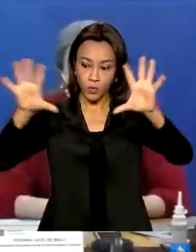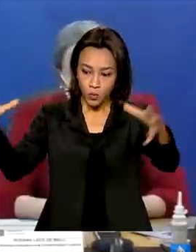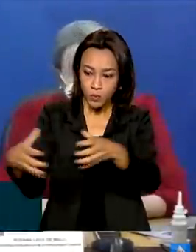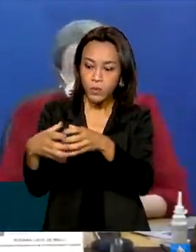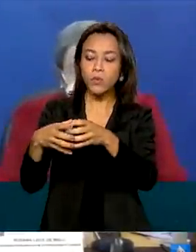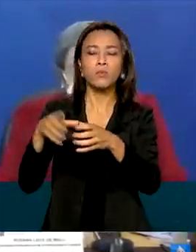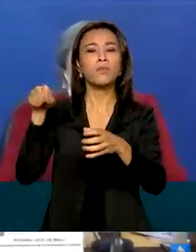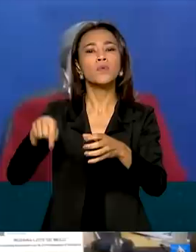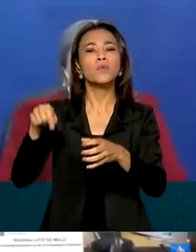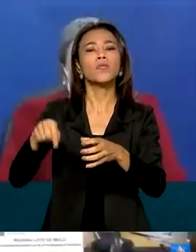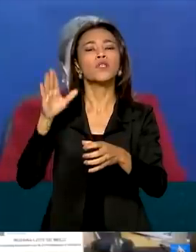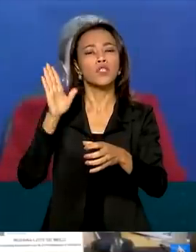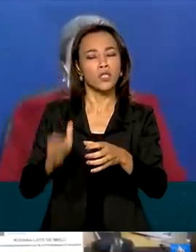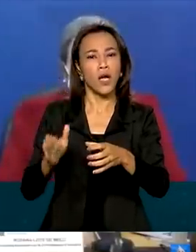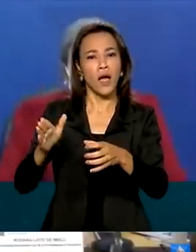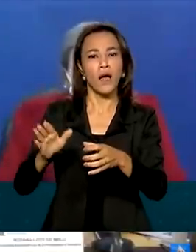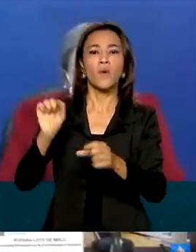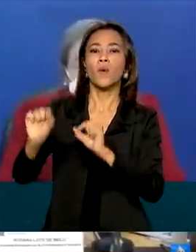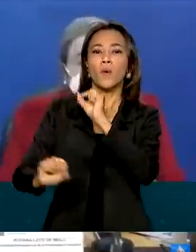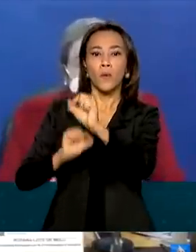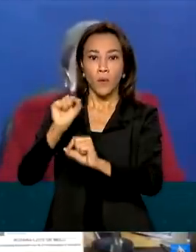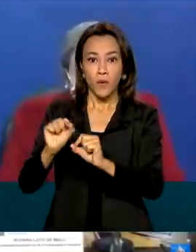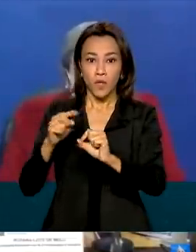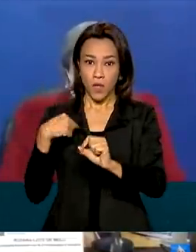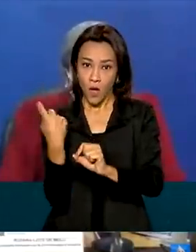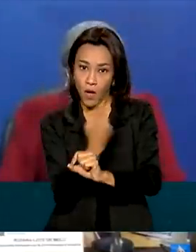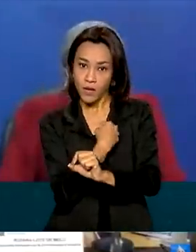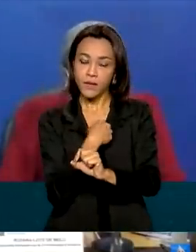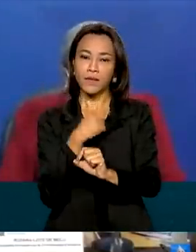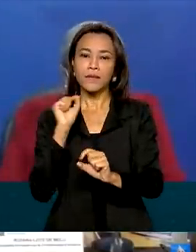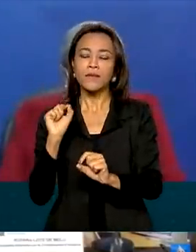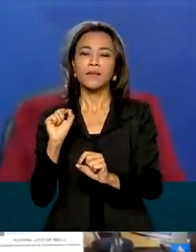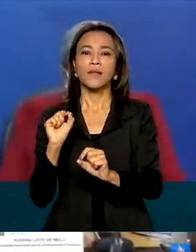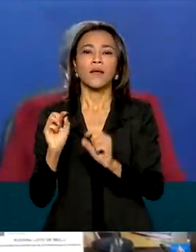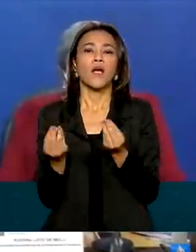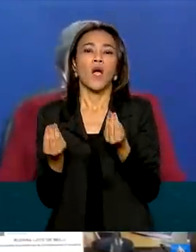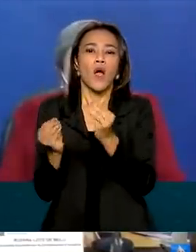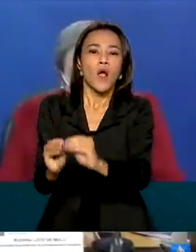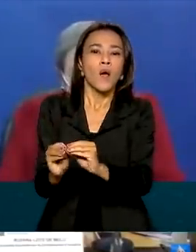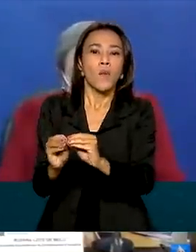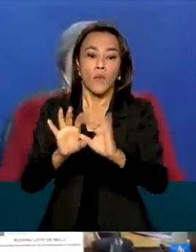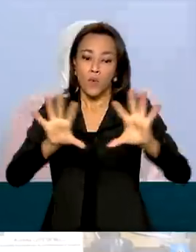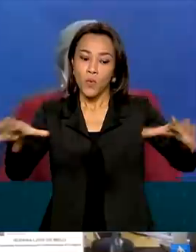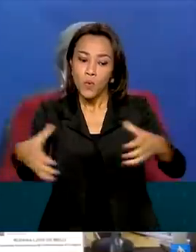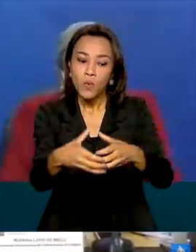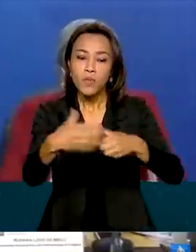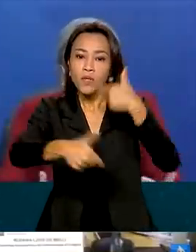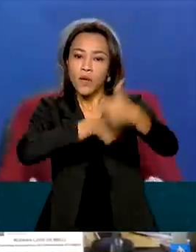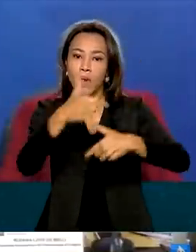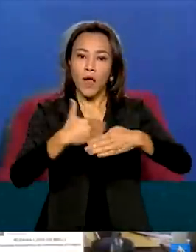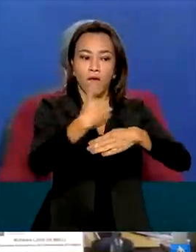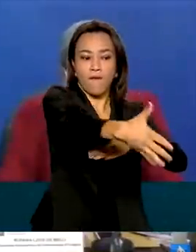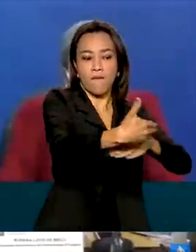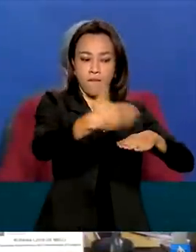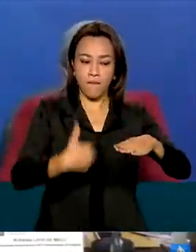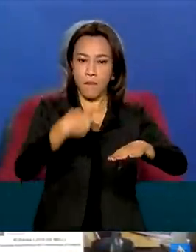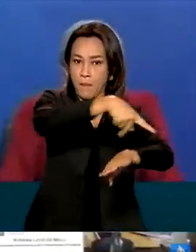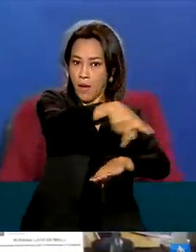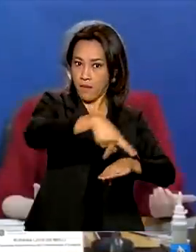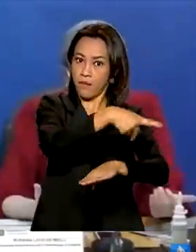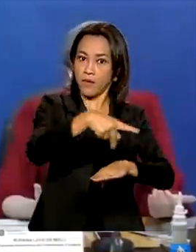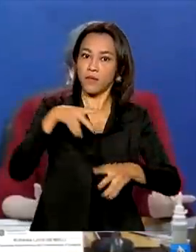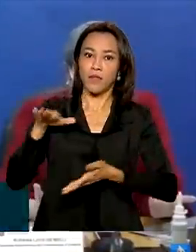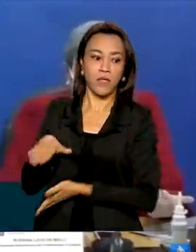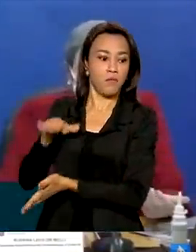da 29ª pauta, incluímos pessoas de fronteira e mandamos para esses